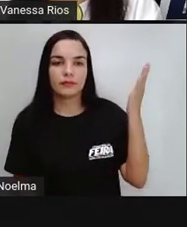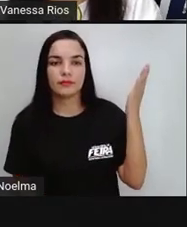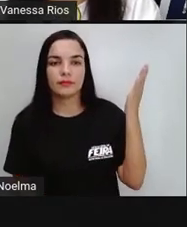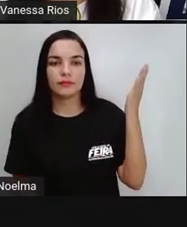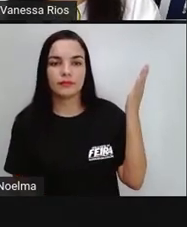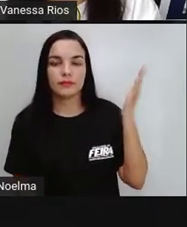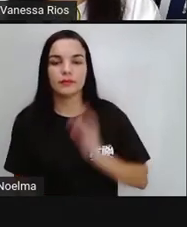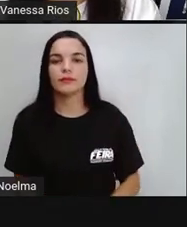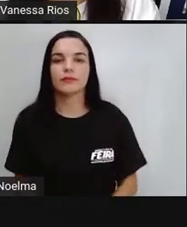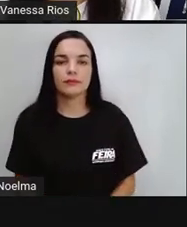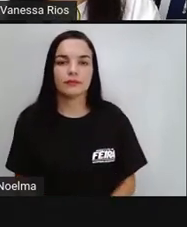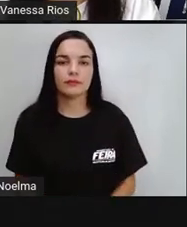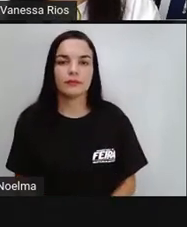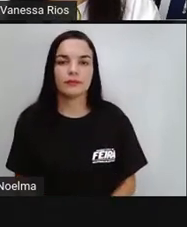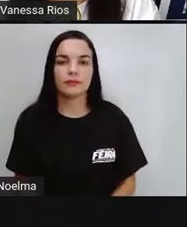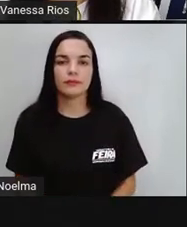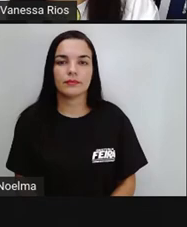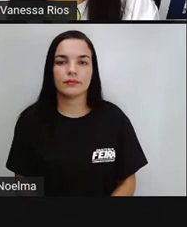Tâmara.